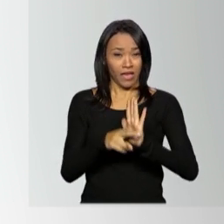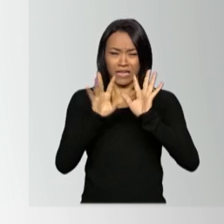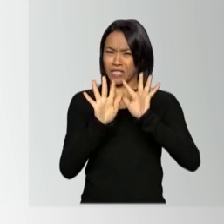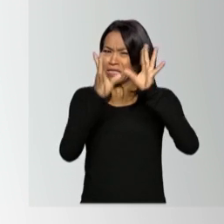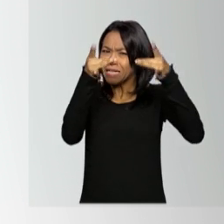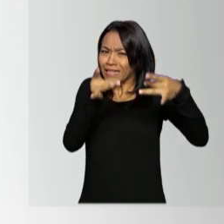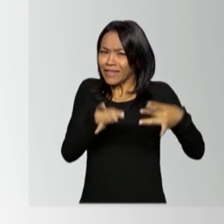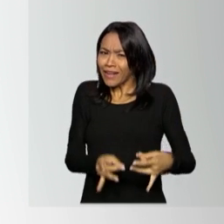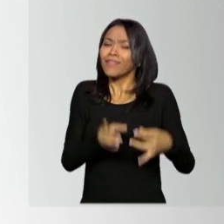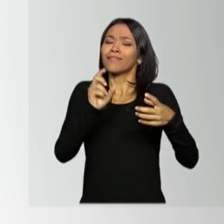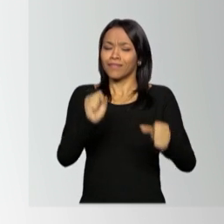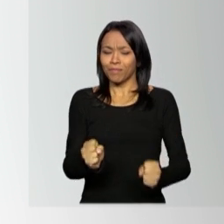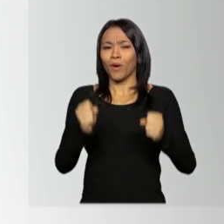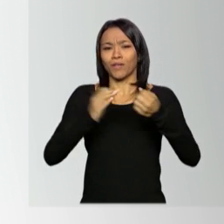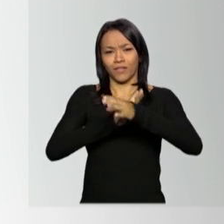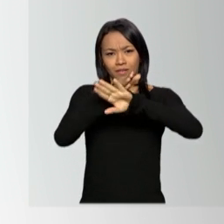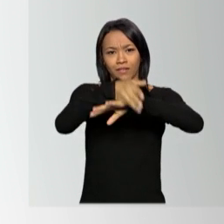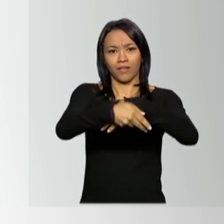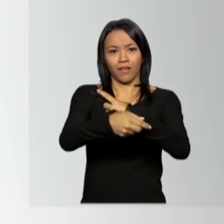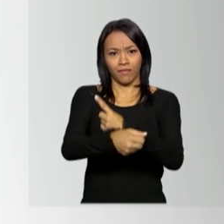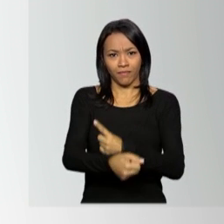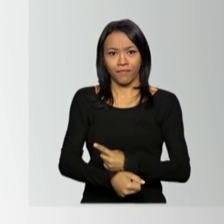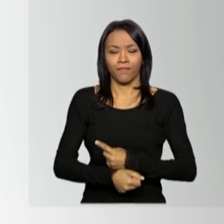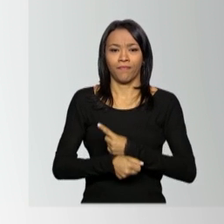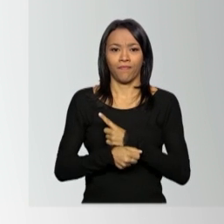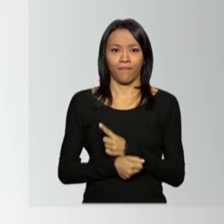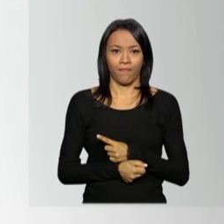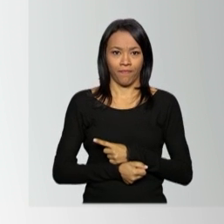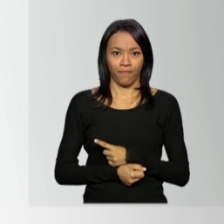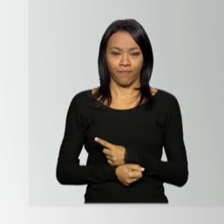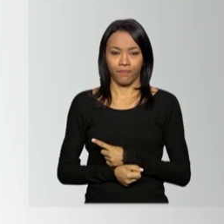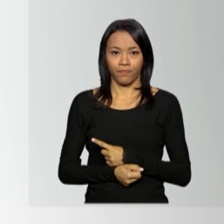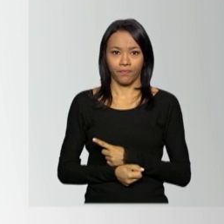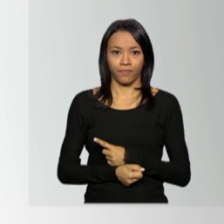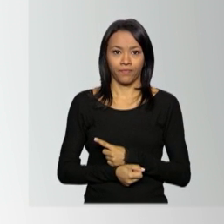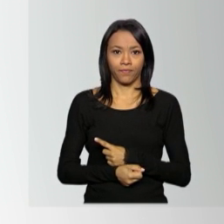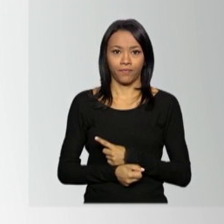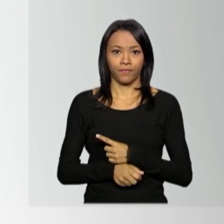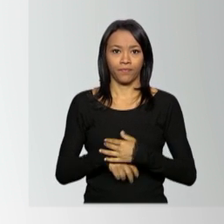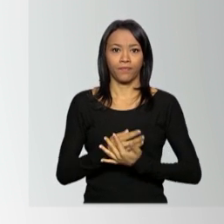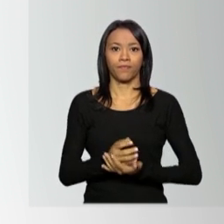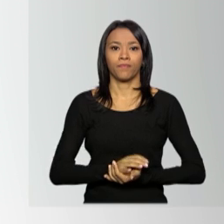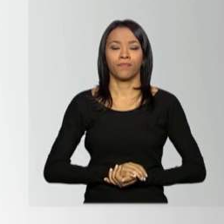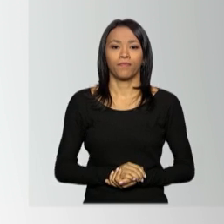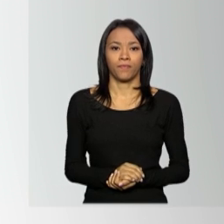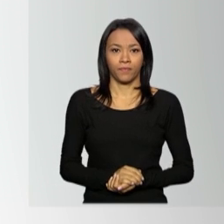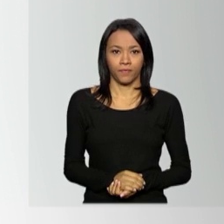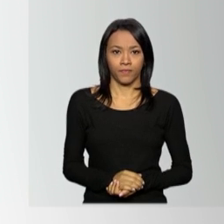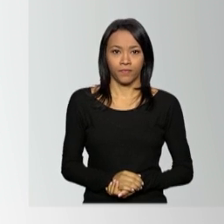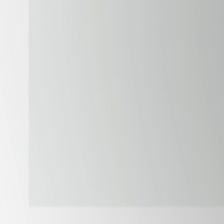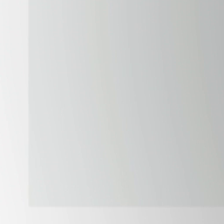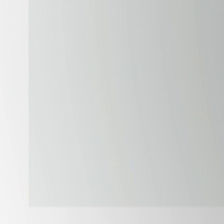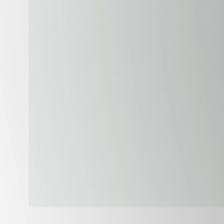concurso está disponível em www.correios.com.br